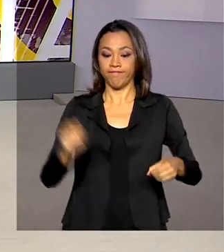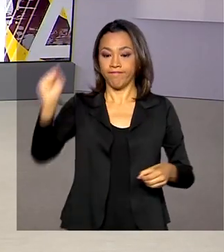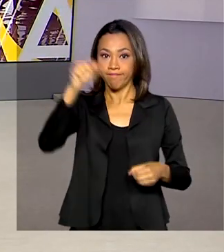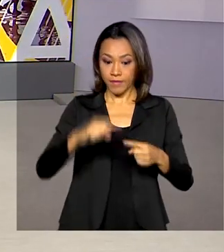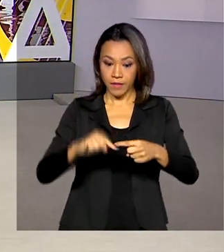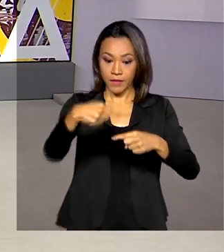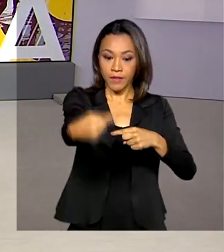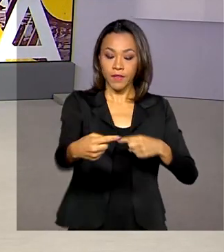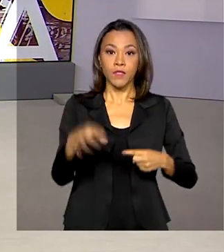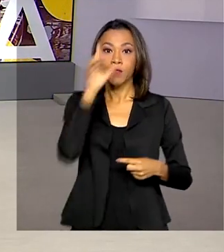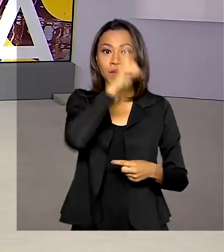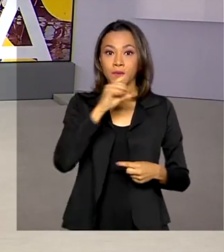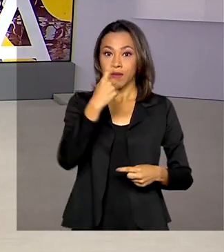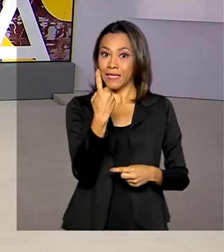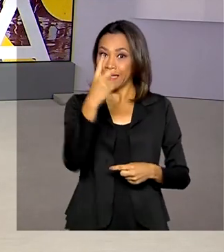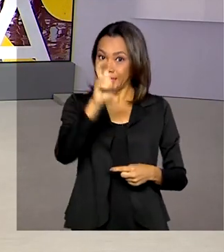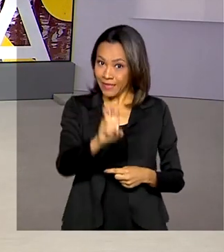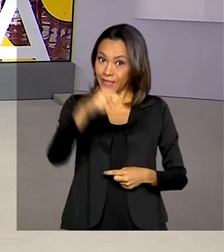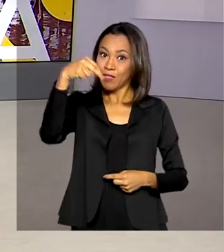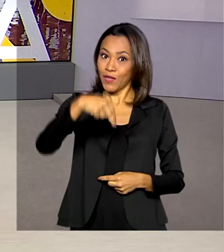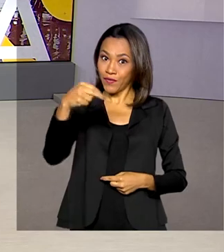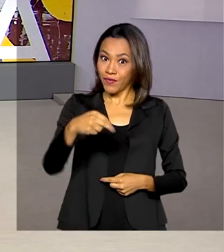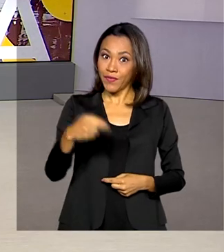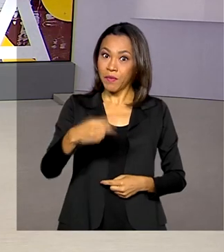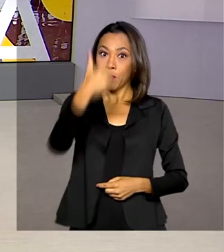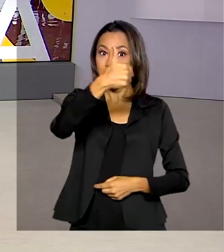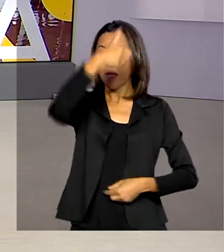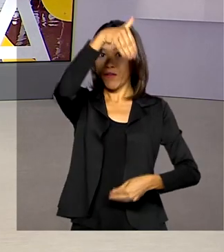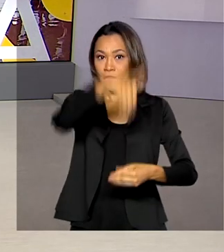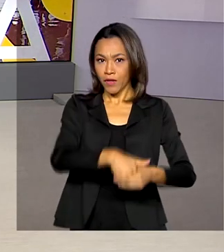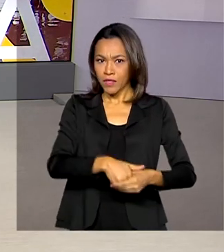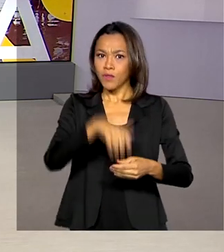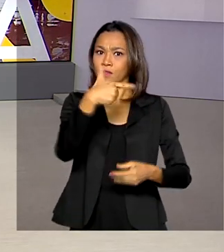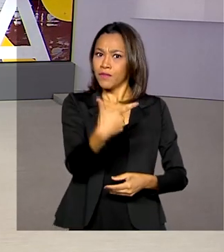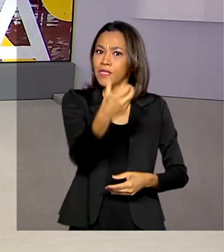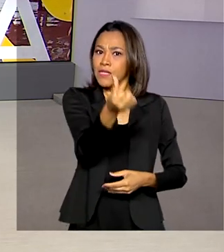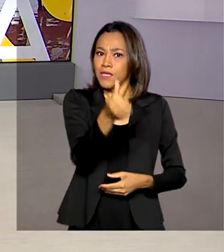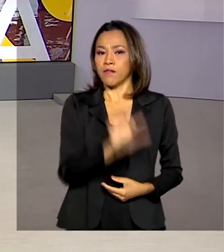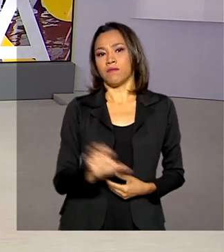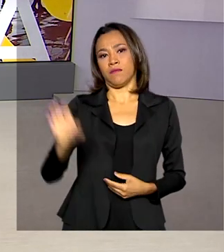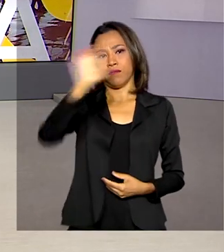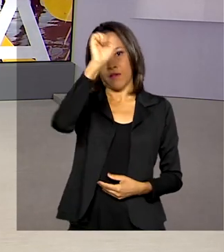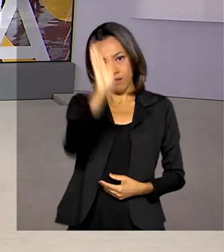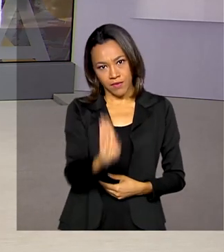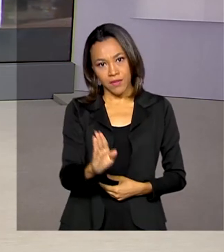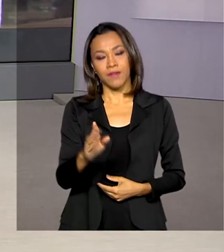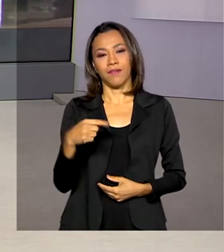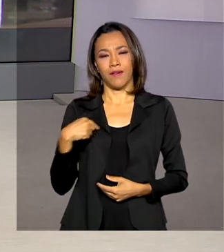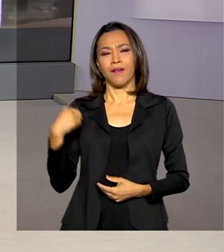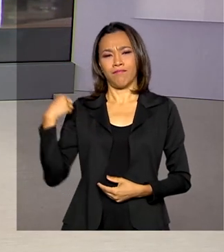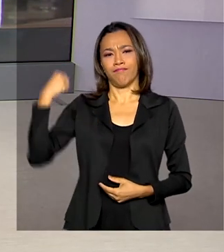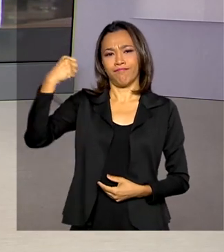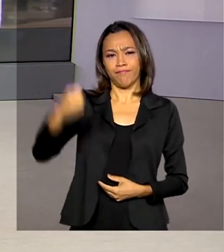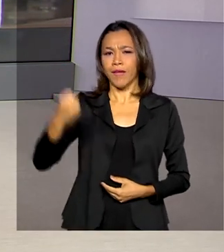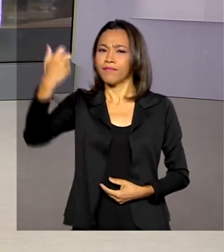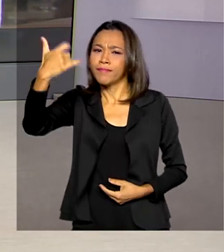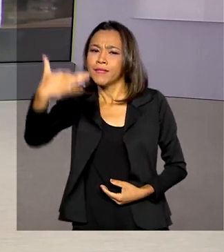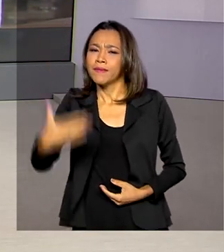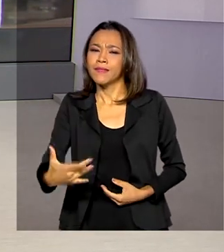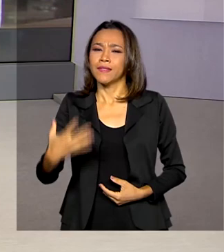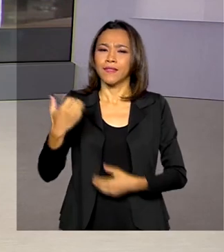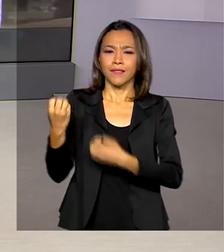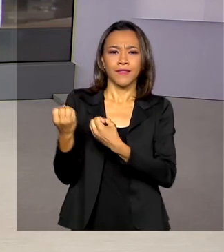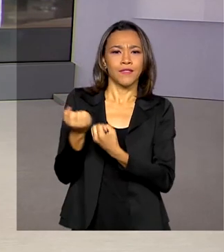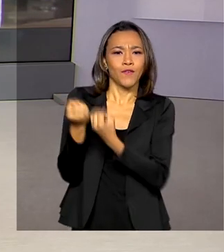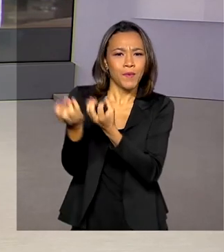novembro, tem o primeiro turno nos 26 estados do país. A repórter Luana Karen traz ao vivo para a gente as informações. Oi Luana,